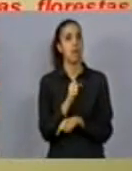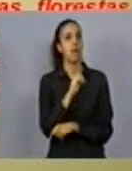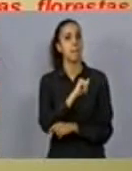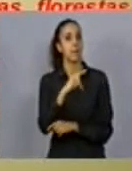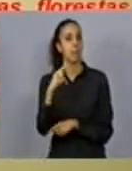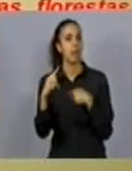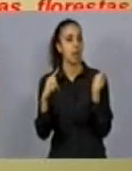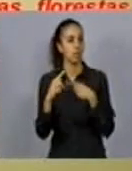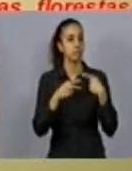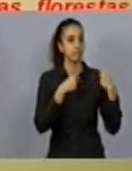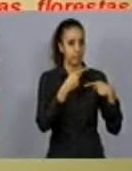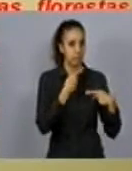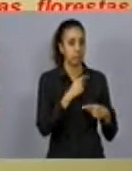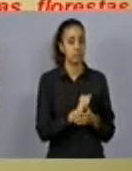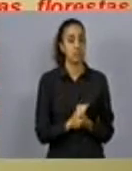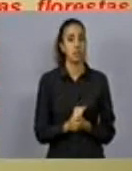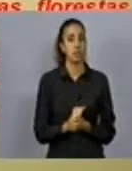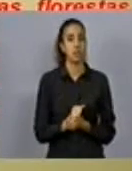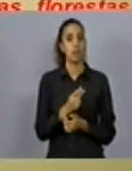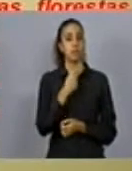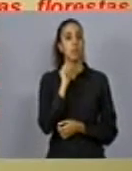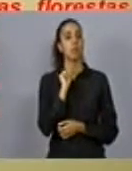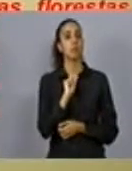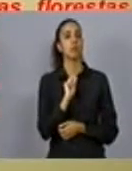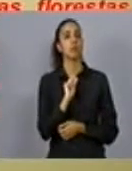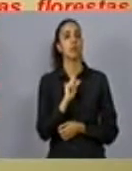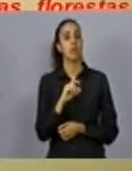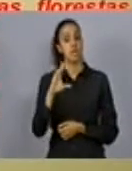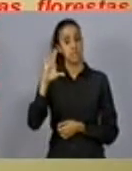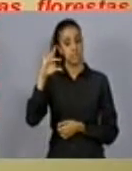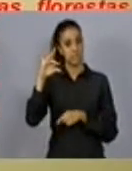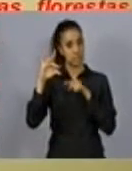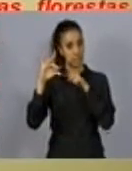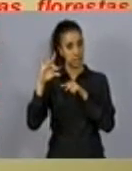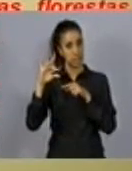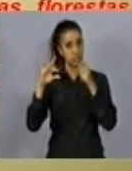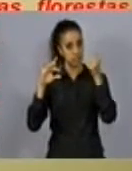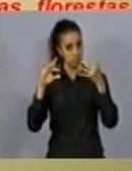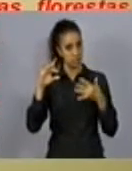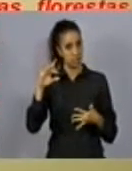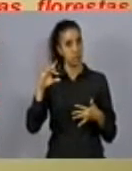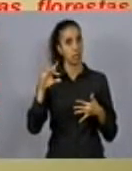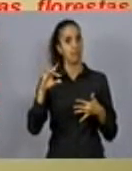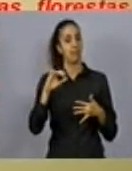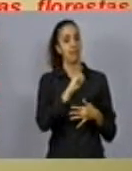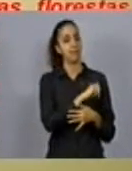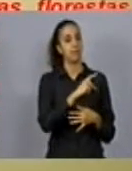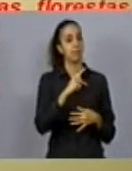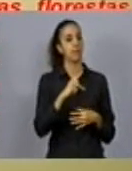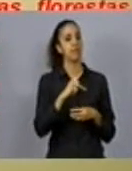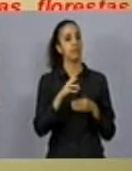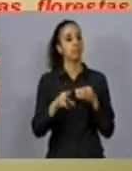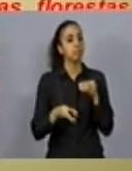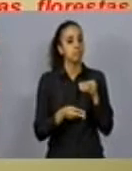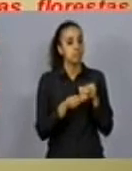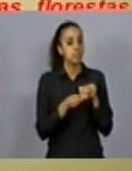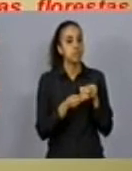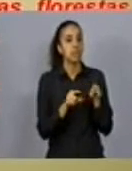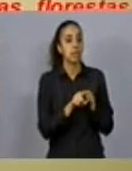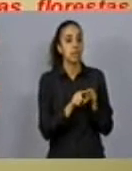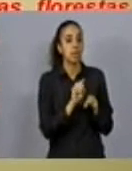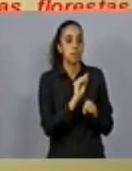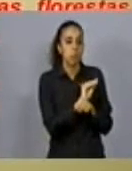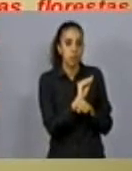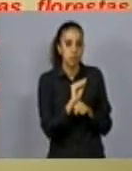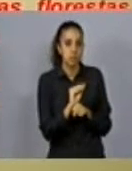aqui, que são colocadas pela ciência como algo que deve ser complementarmente protegido, a